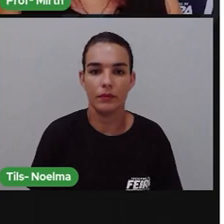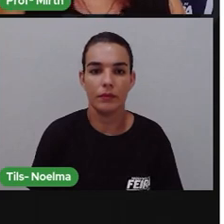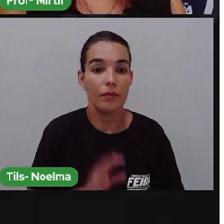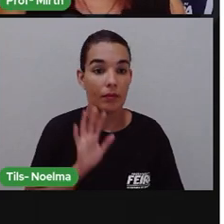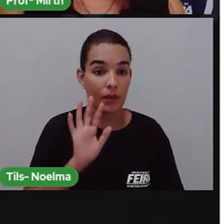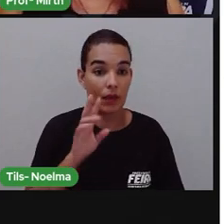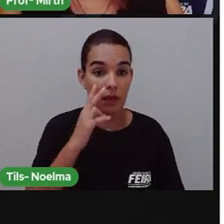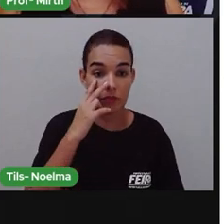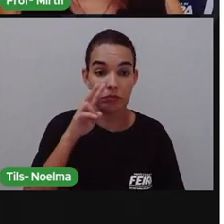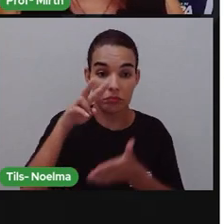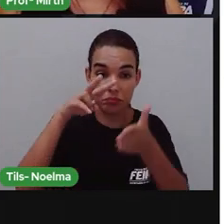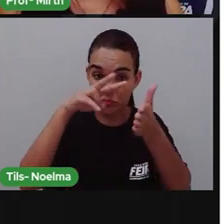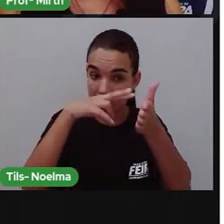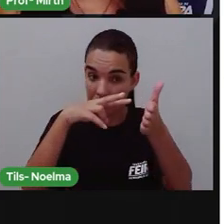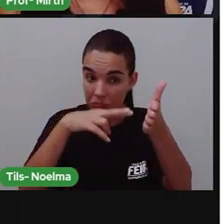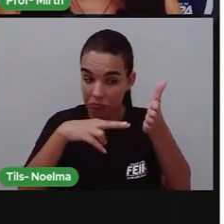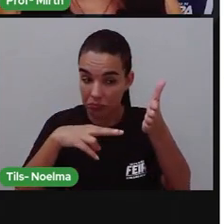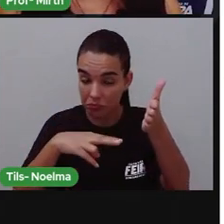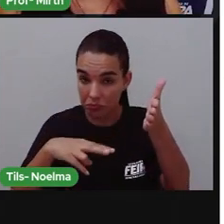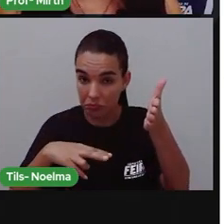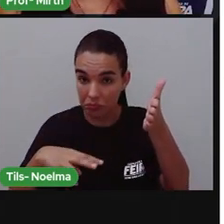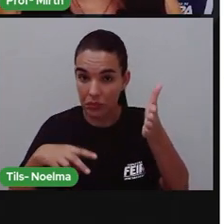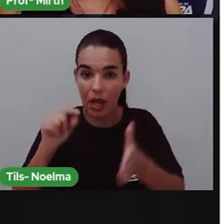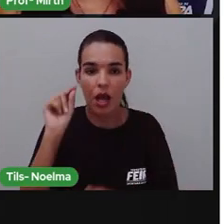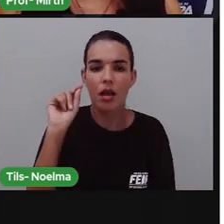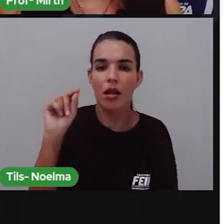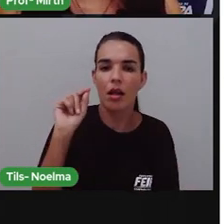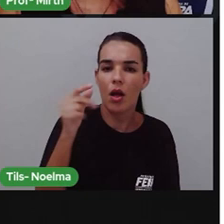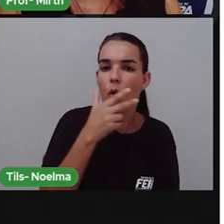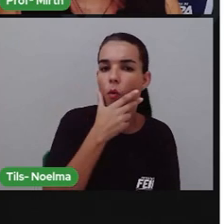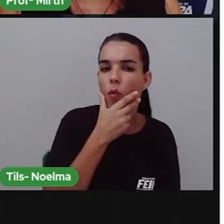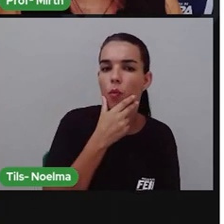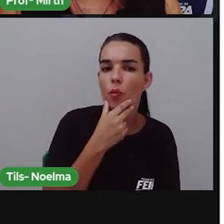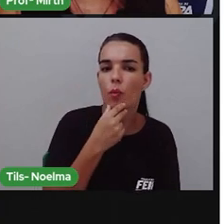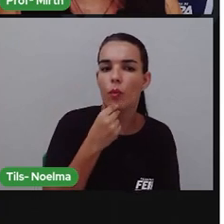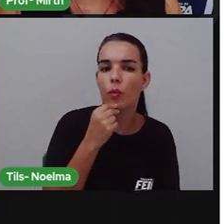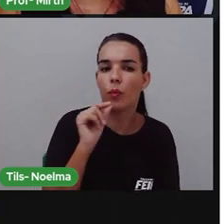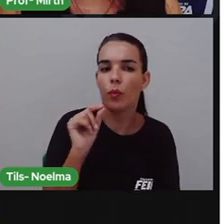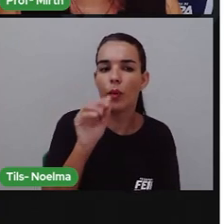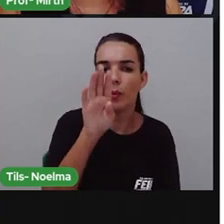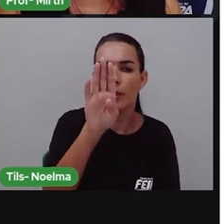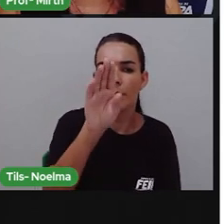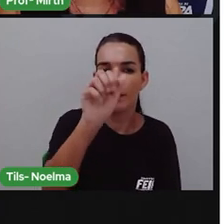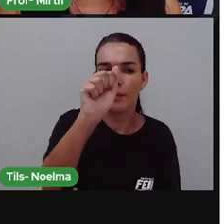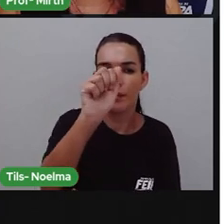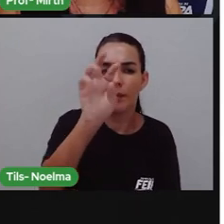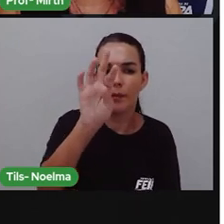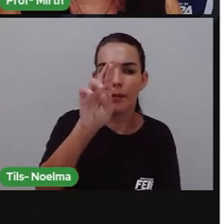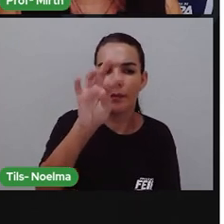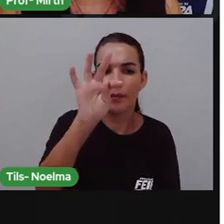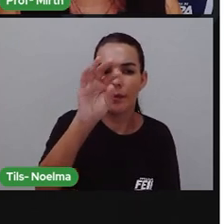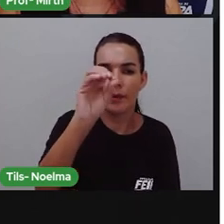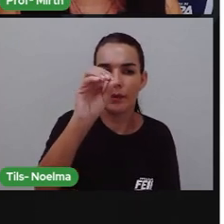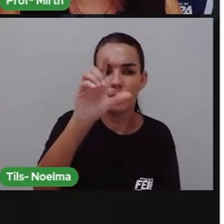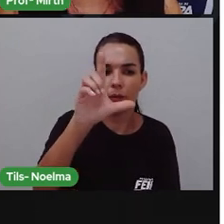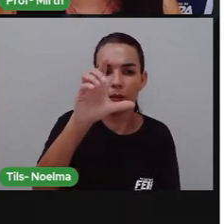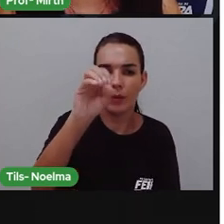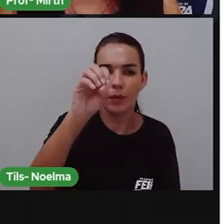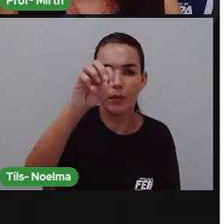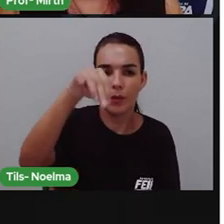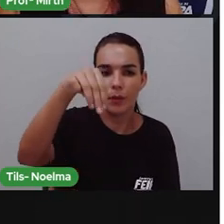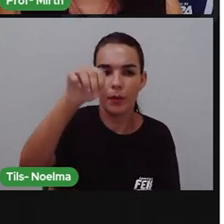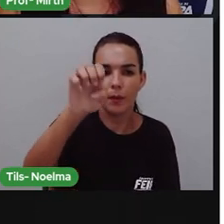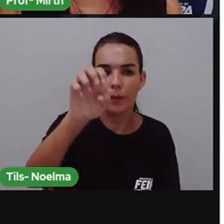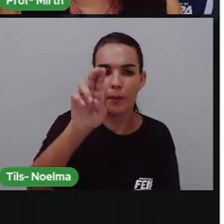Leia aqui a apresentação que faz de si mesmo o escritor de livros infantis, Bartolomeu Campos Queiroz. Olha